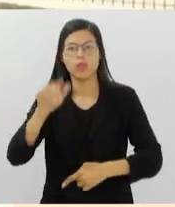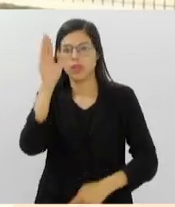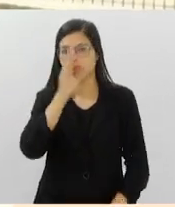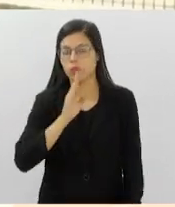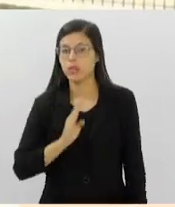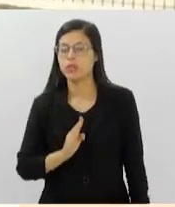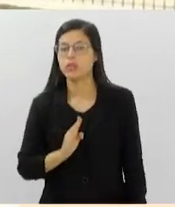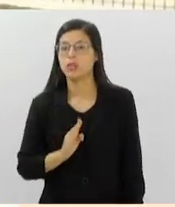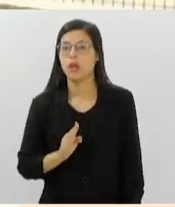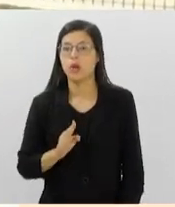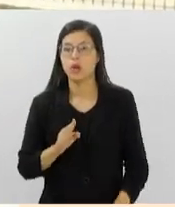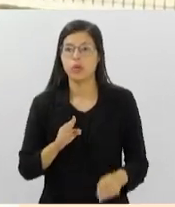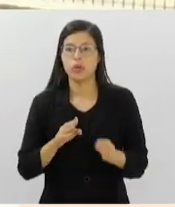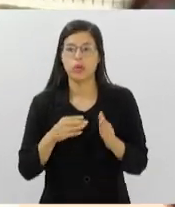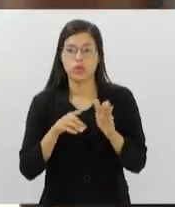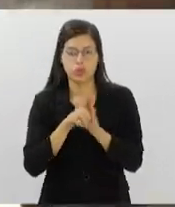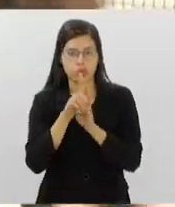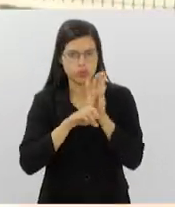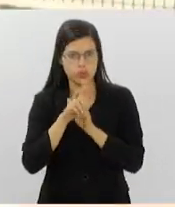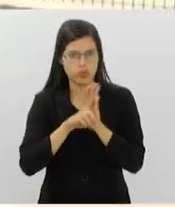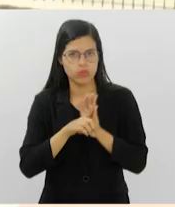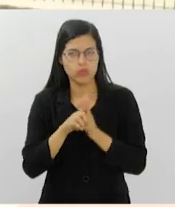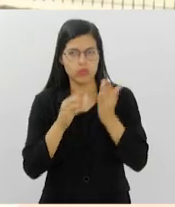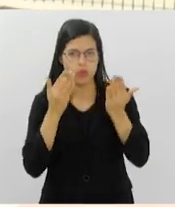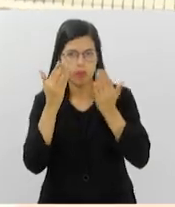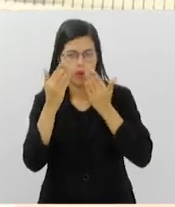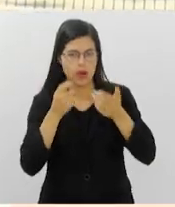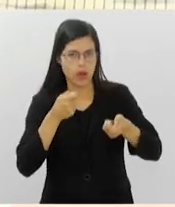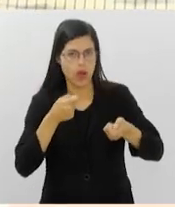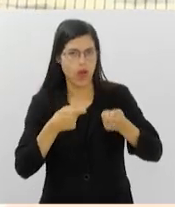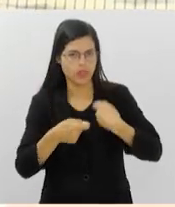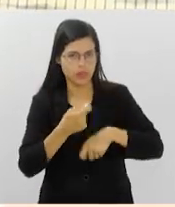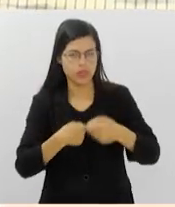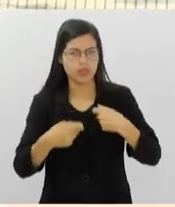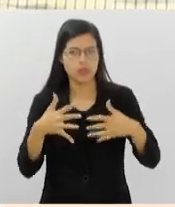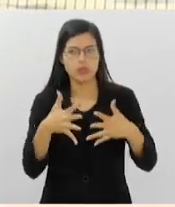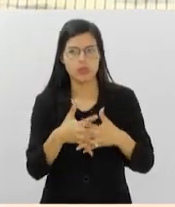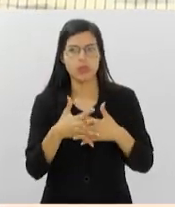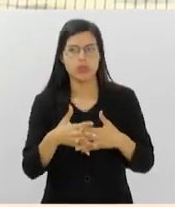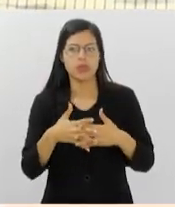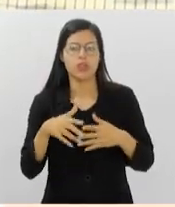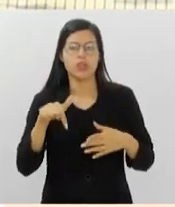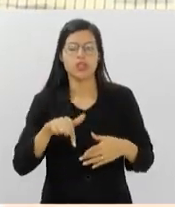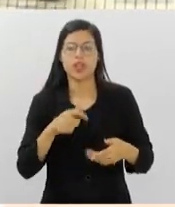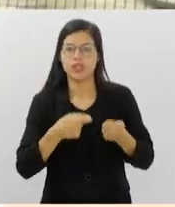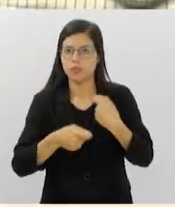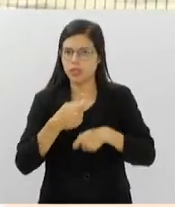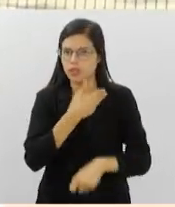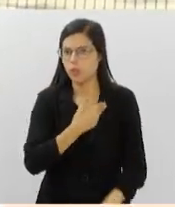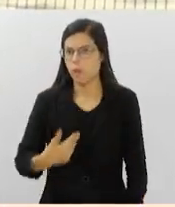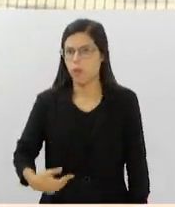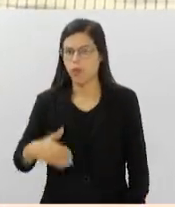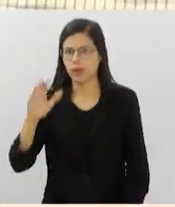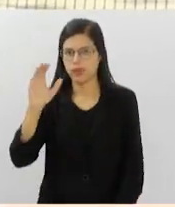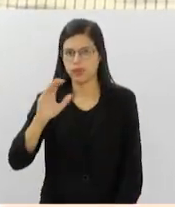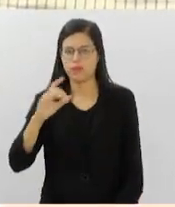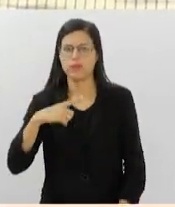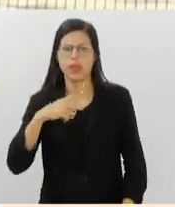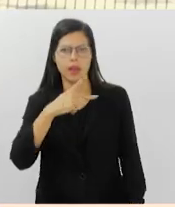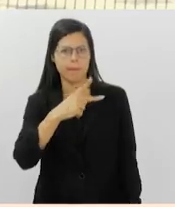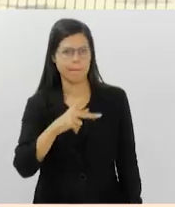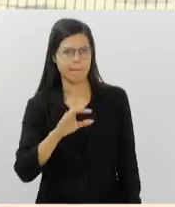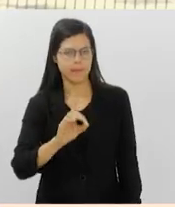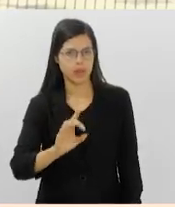o de Estudos Comparados de Administração de Conflitos e o de Comunicação Pública da Ciência. Então, essa cartilha, ela está disponível em PDF, é